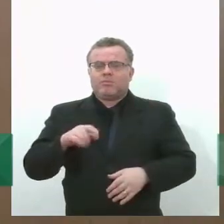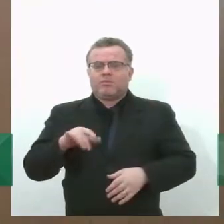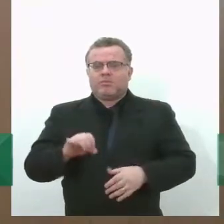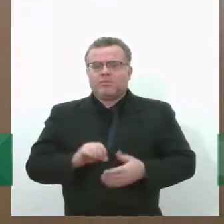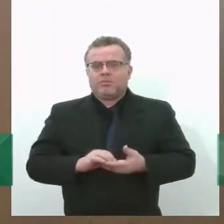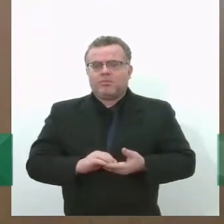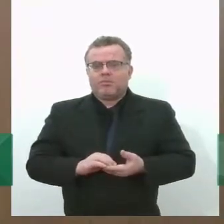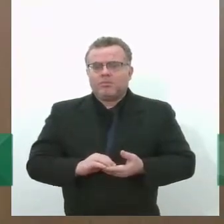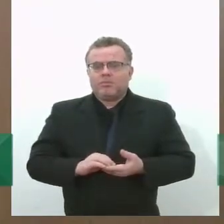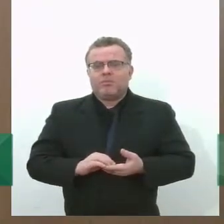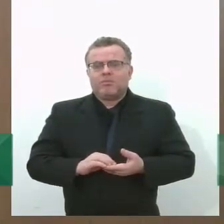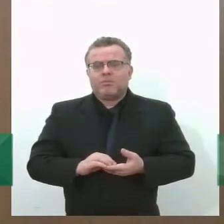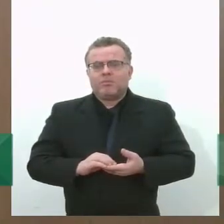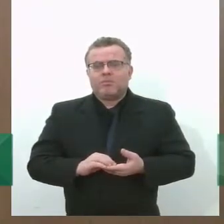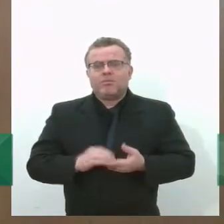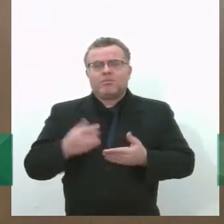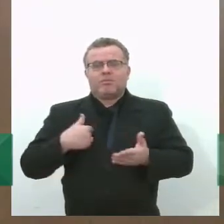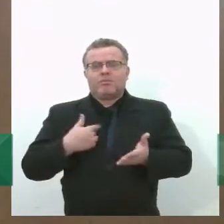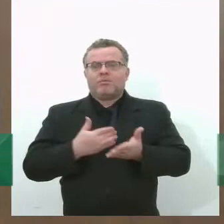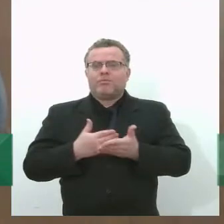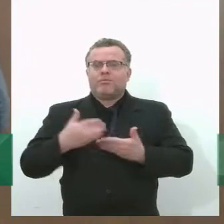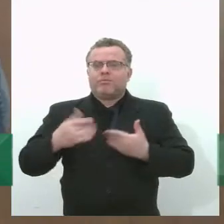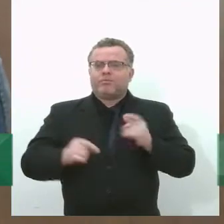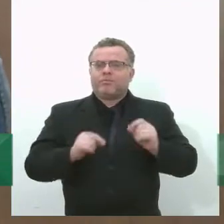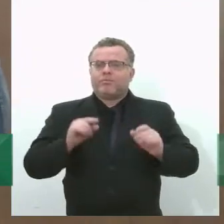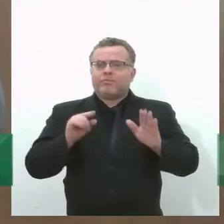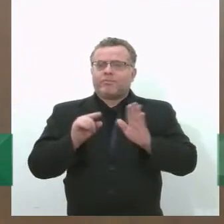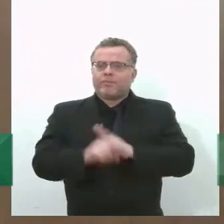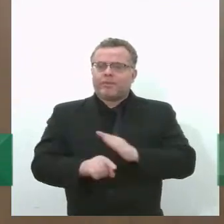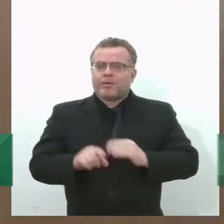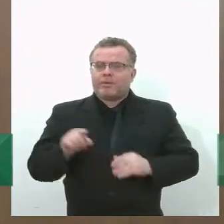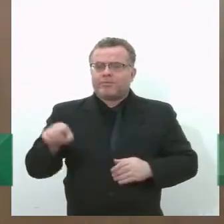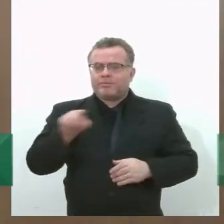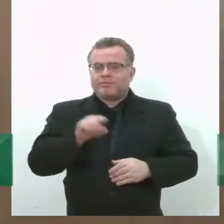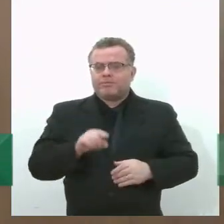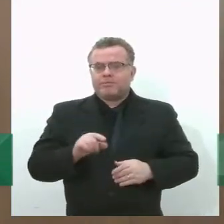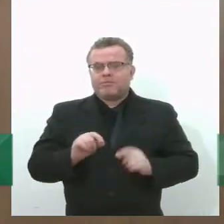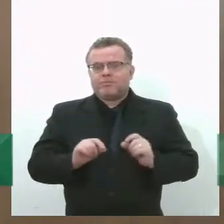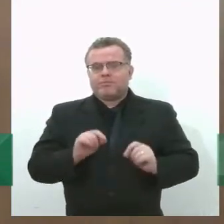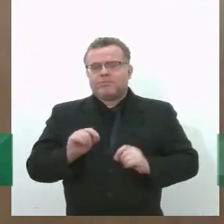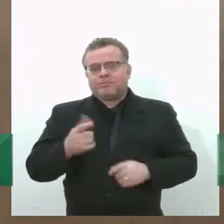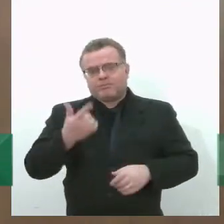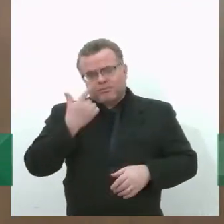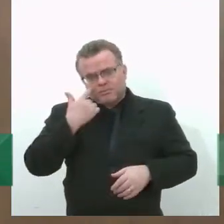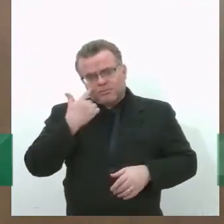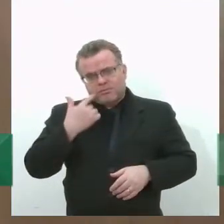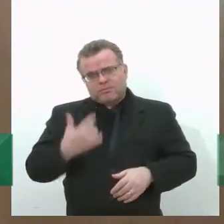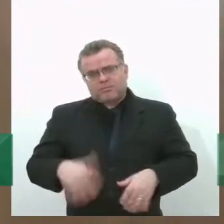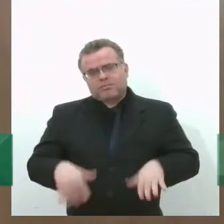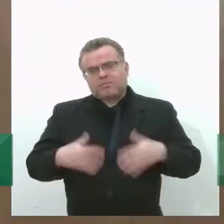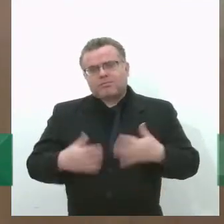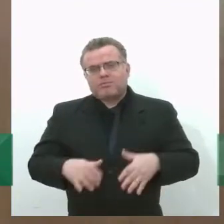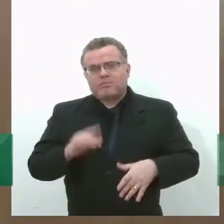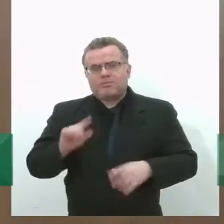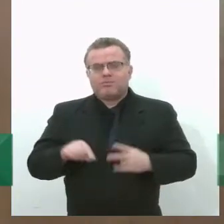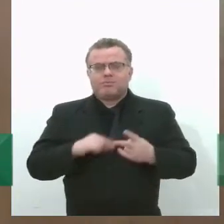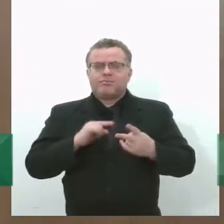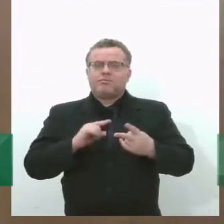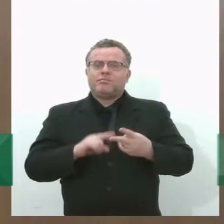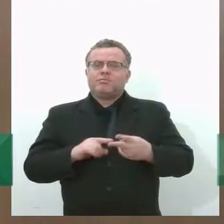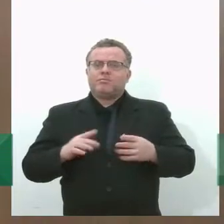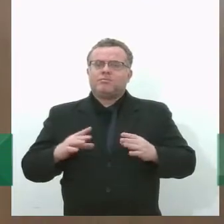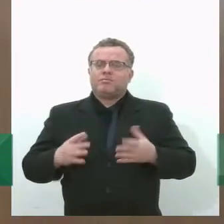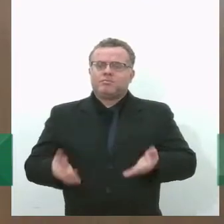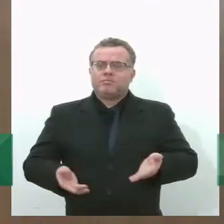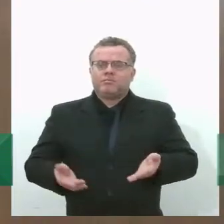Eu vou começar aí a pergunta, depois desse VT, com a Isabela, e aí depois passo para todos. Atualmente, o